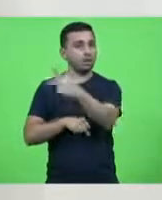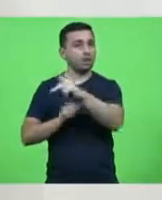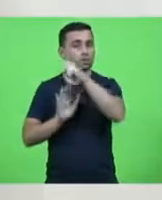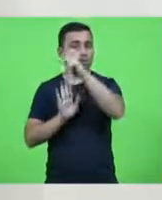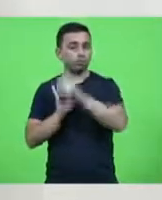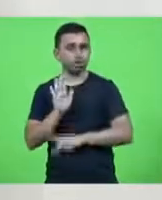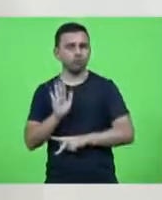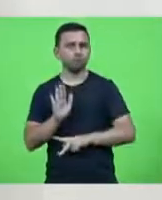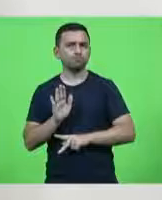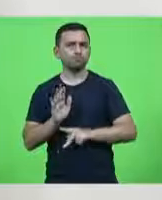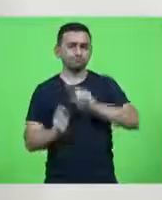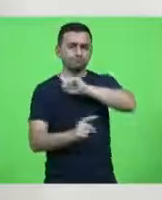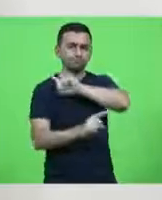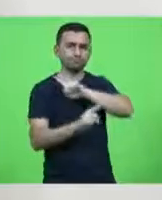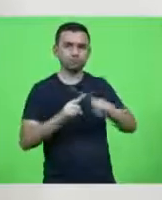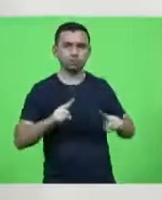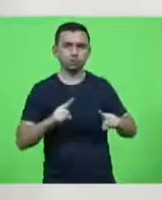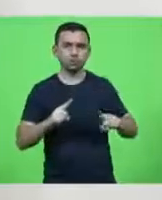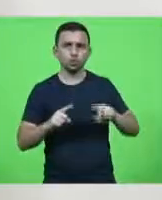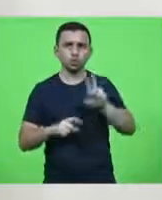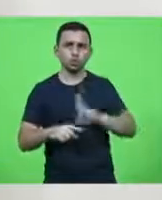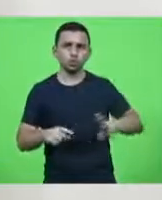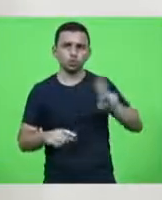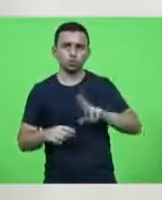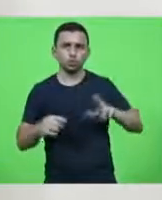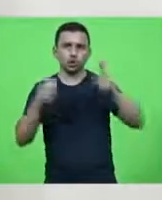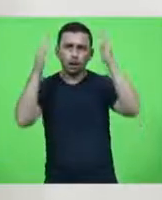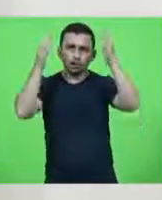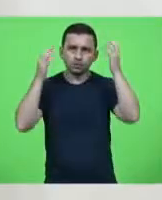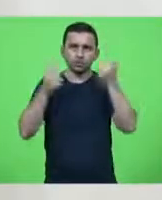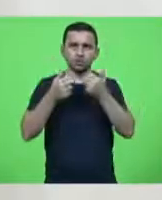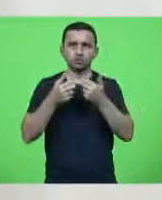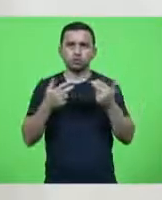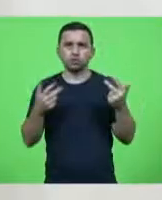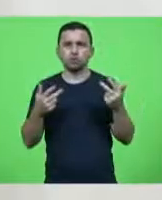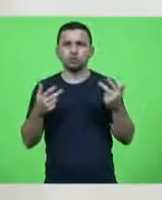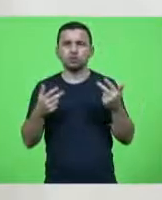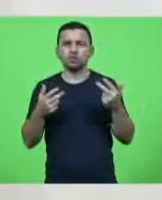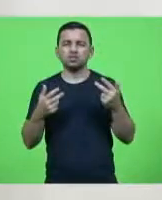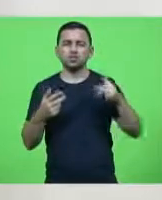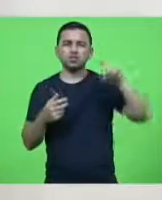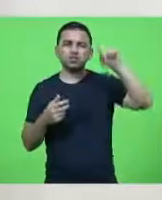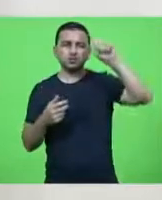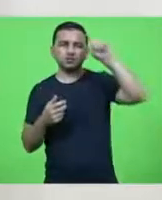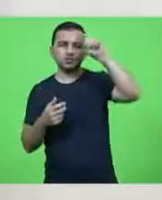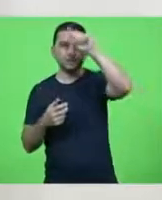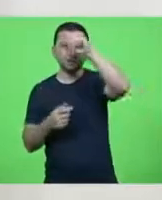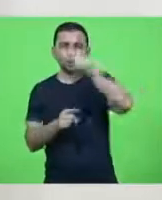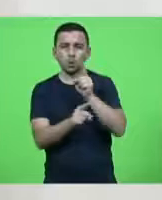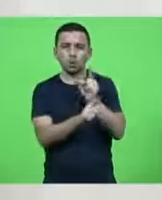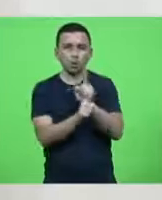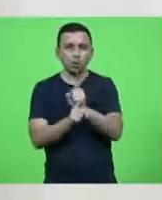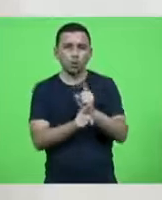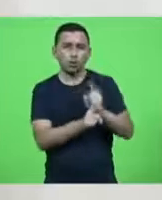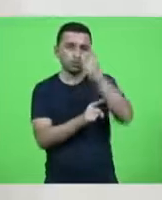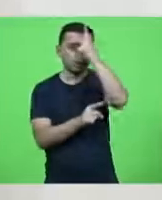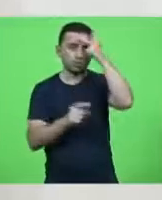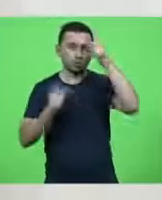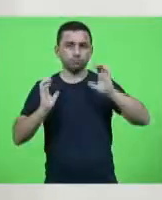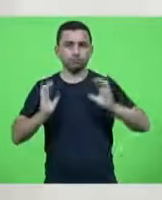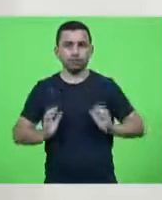proibiu o uso de capacetes e qualquer outro objeto que dificultasse a identificação do cidadão